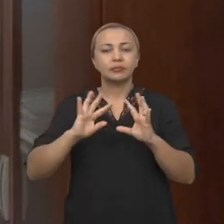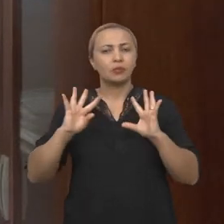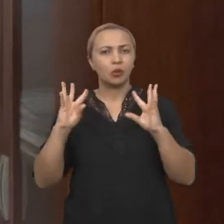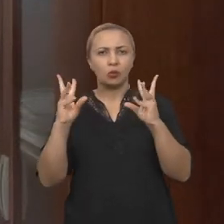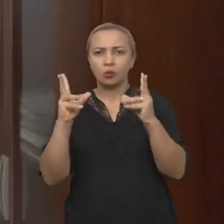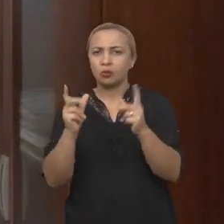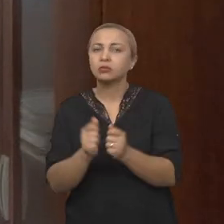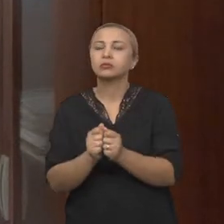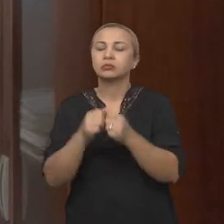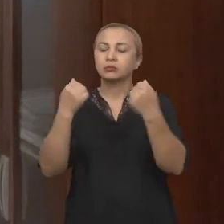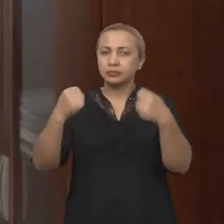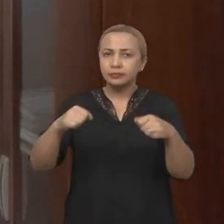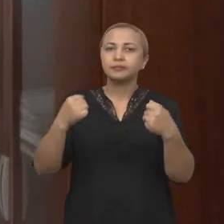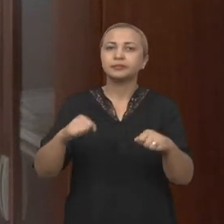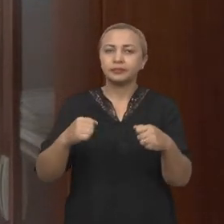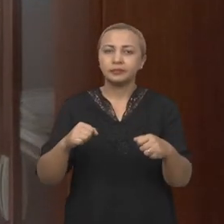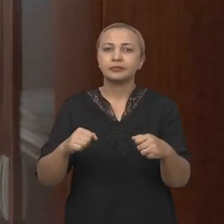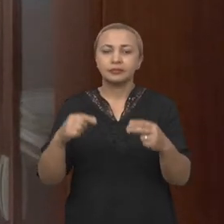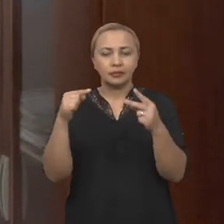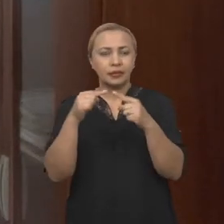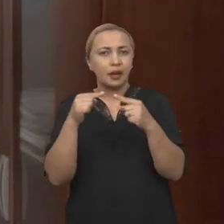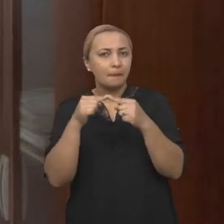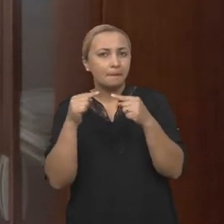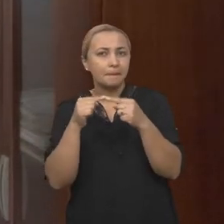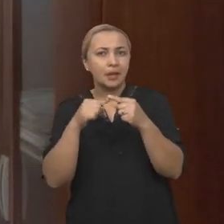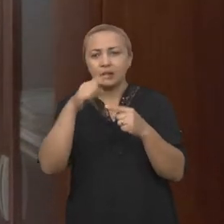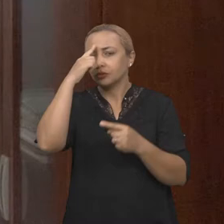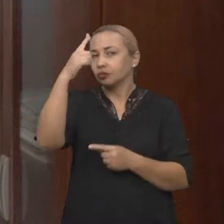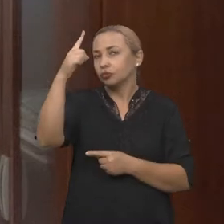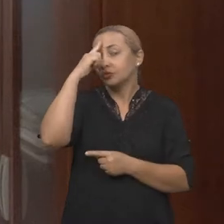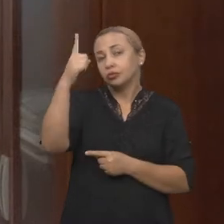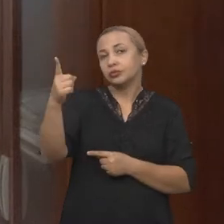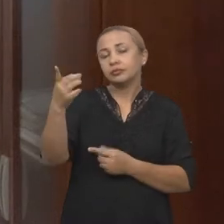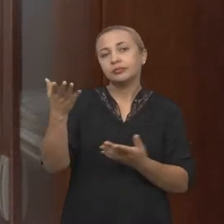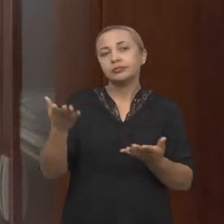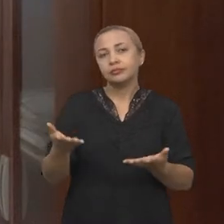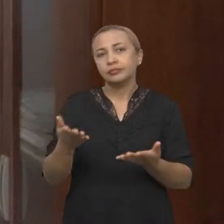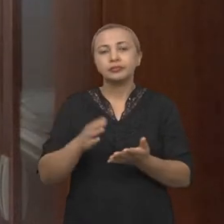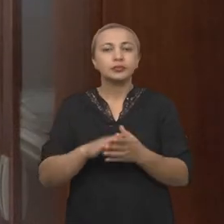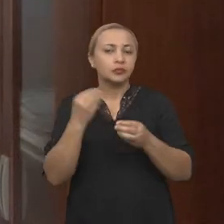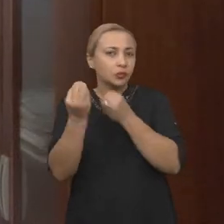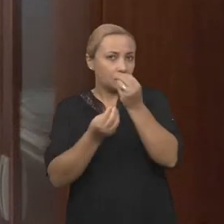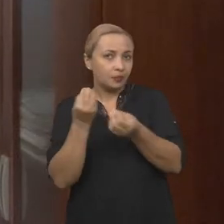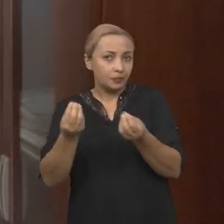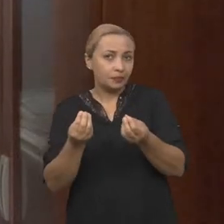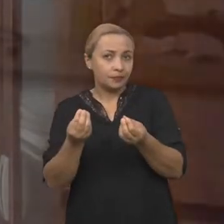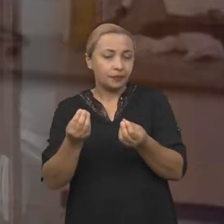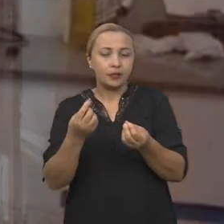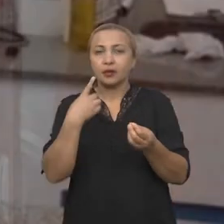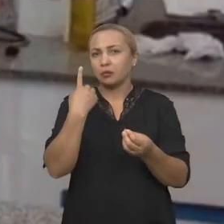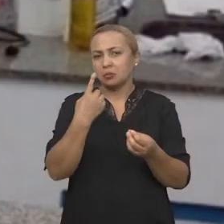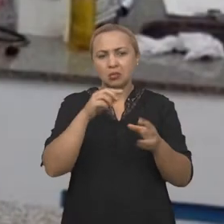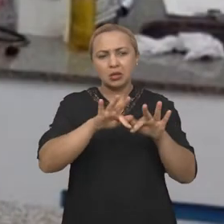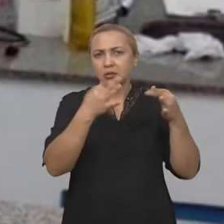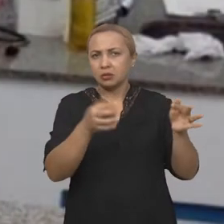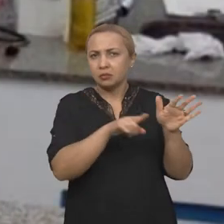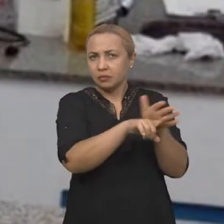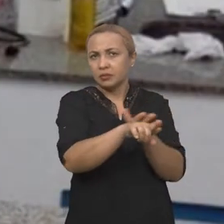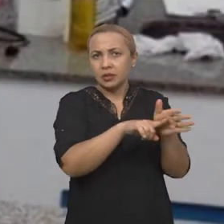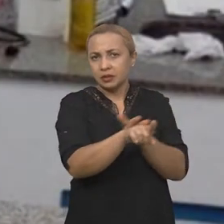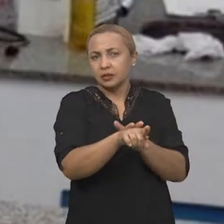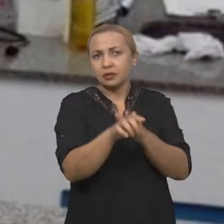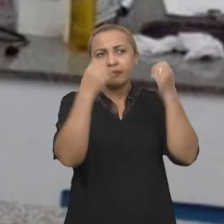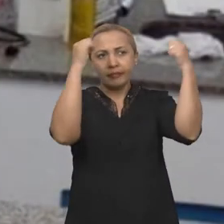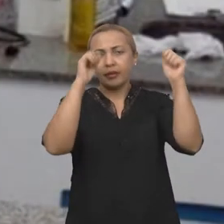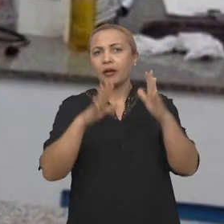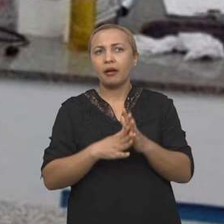completamente possíveis de serem aplicadas no dia a dia. Como uma pesquisa acadêmica que